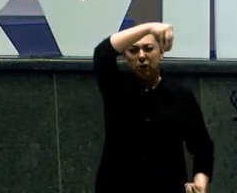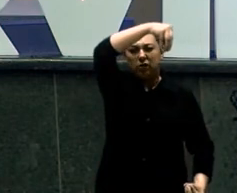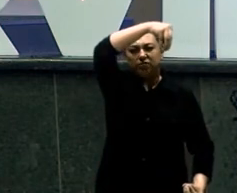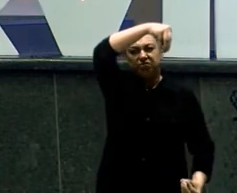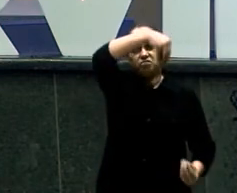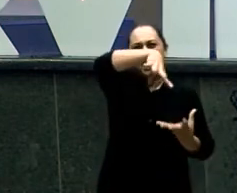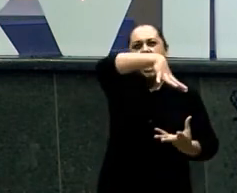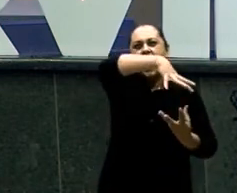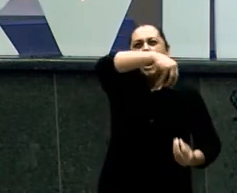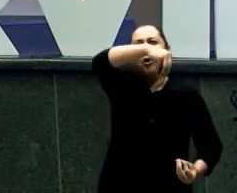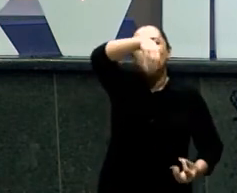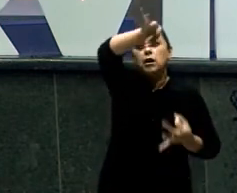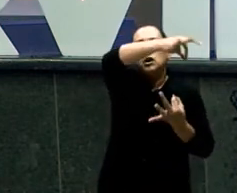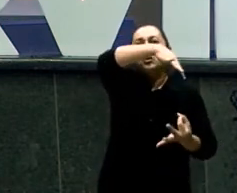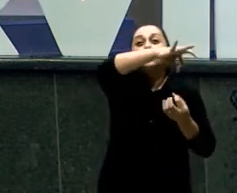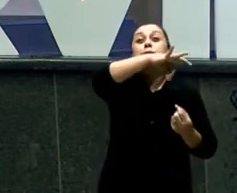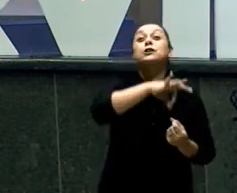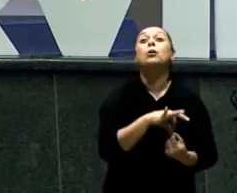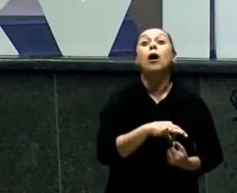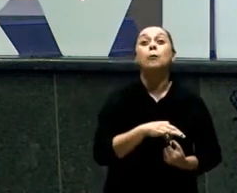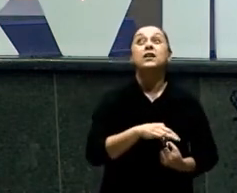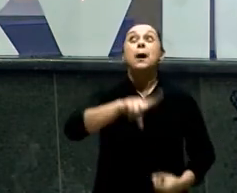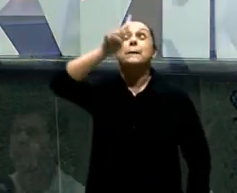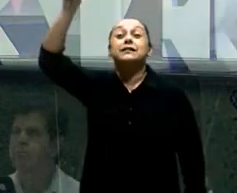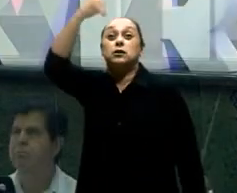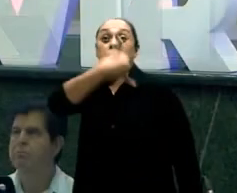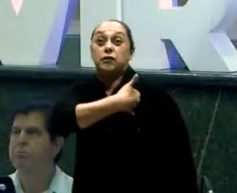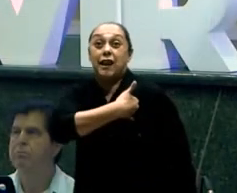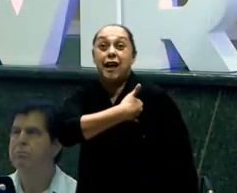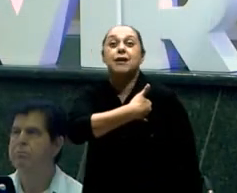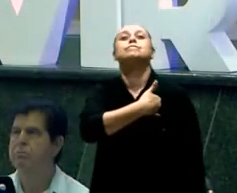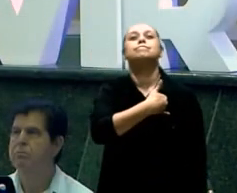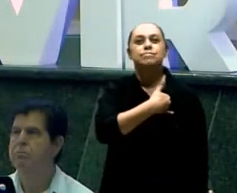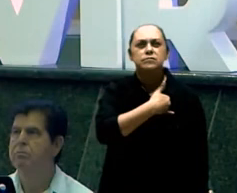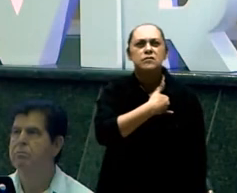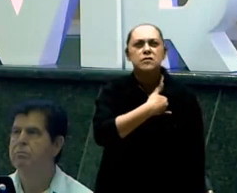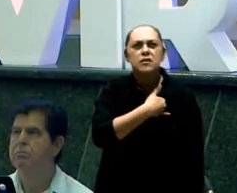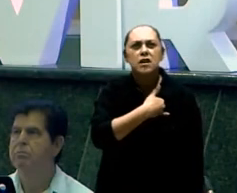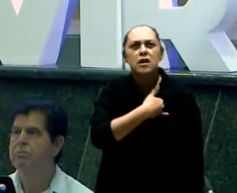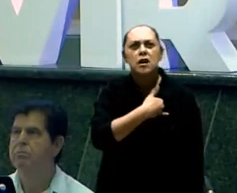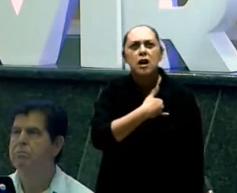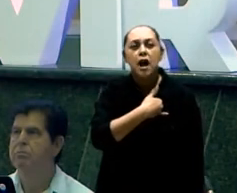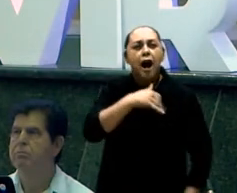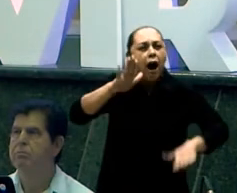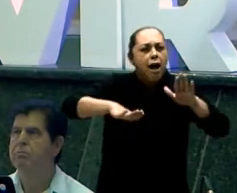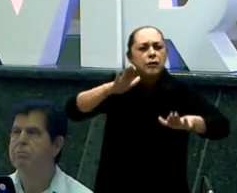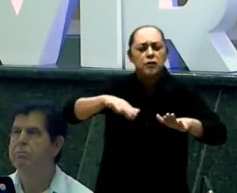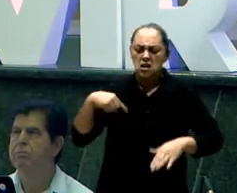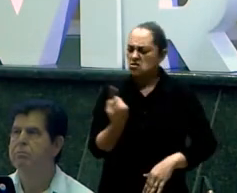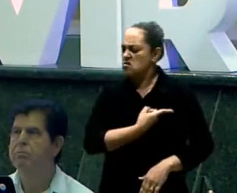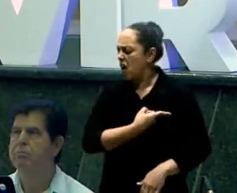Que é o pai Espiritual Ele não percebe Que você Cresceu Porque está No dia a dia Ele não percebe Que você se transformou Num ótimo cantor